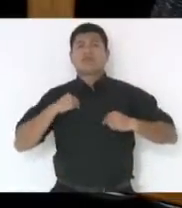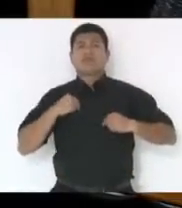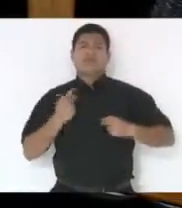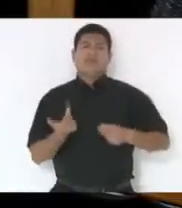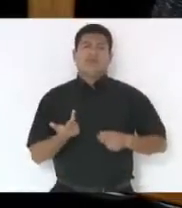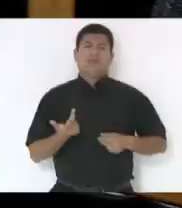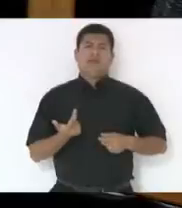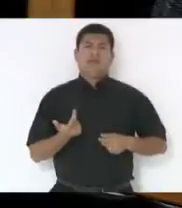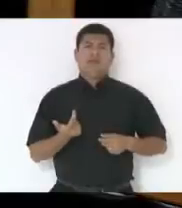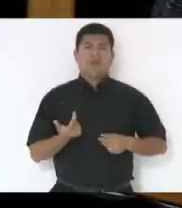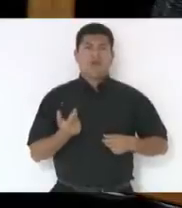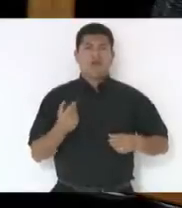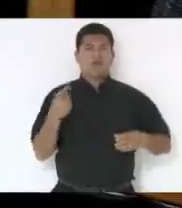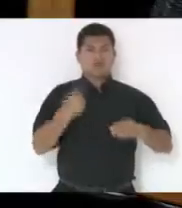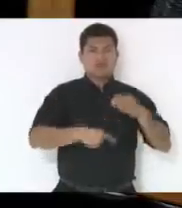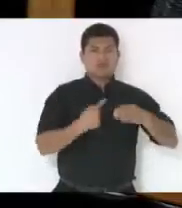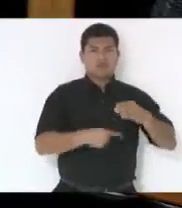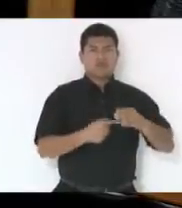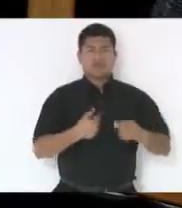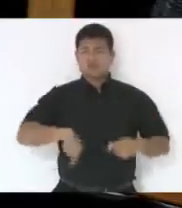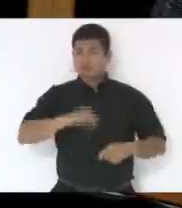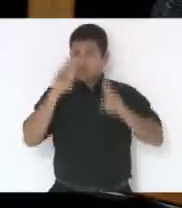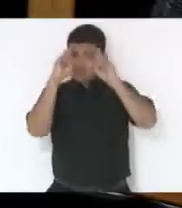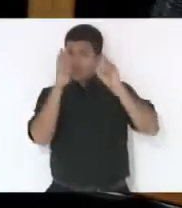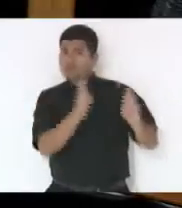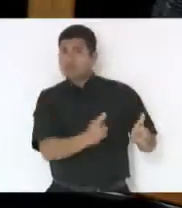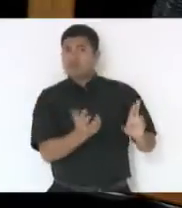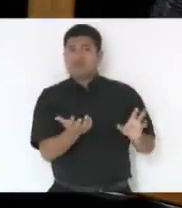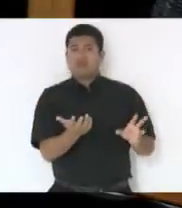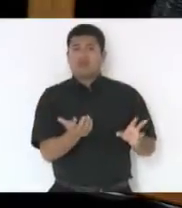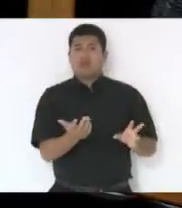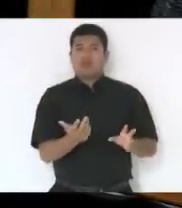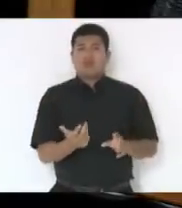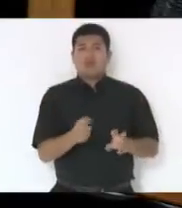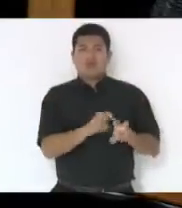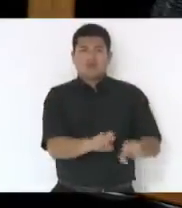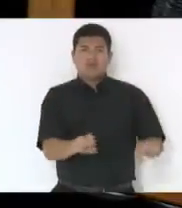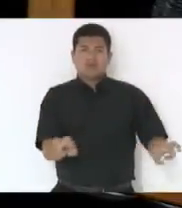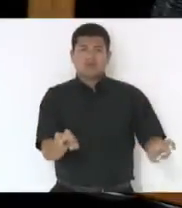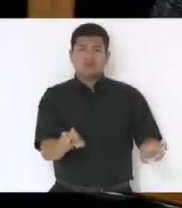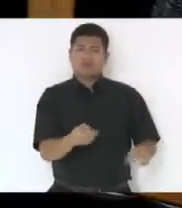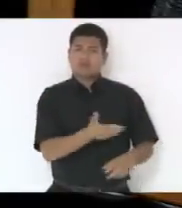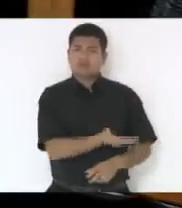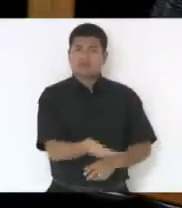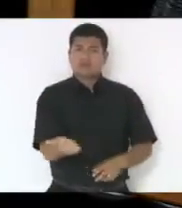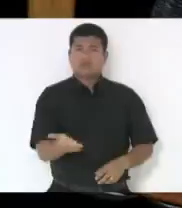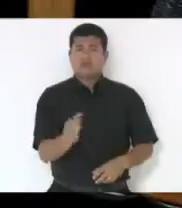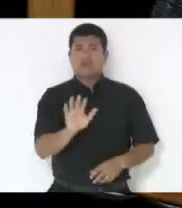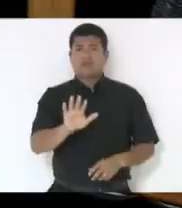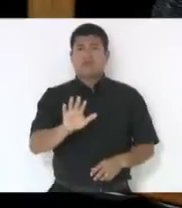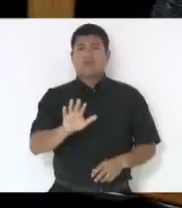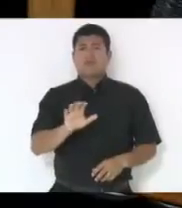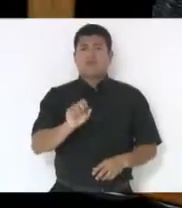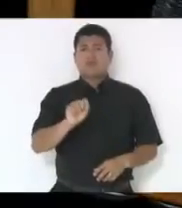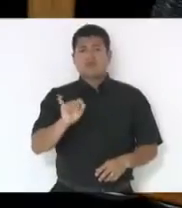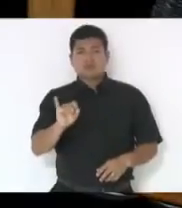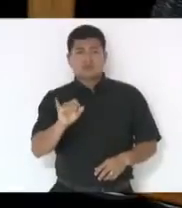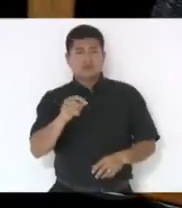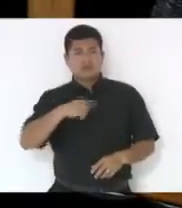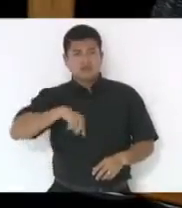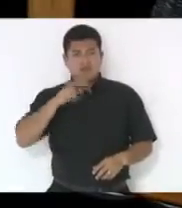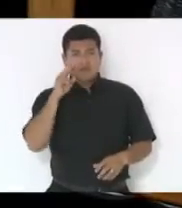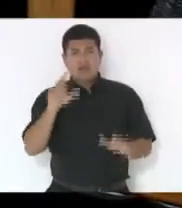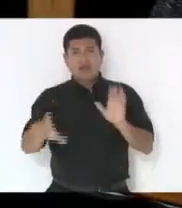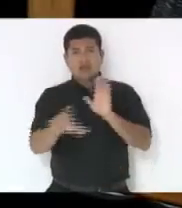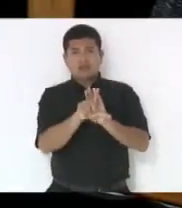respeitamos os pensamentos dos demais membros da comissão, das comissões. mas se for ver a lei de